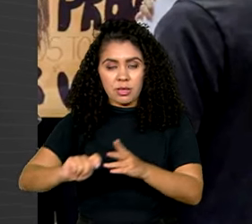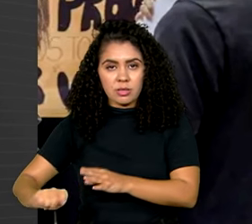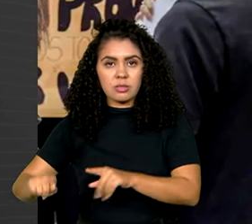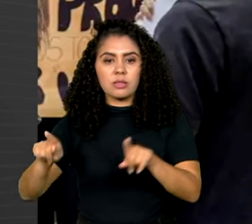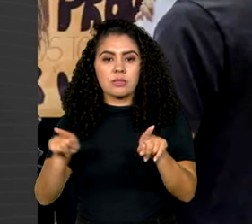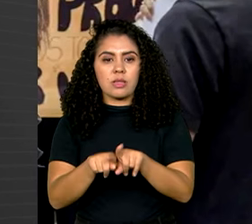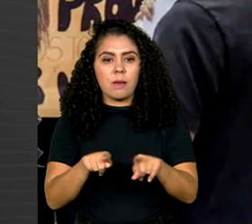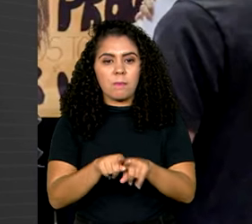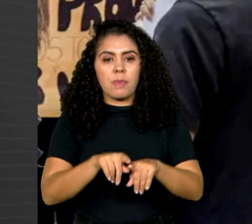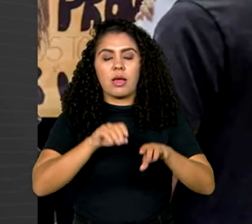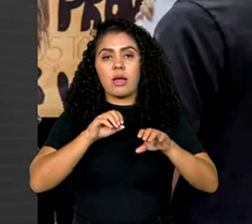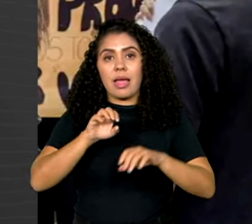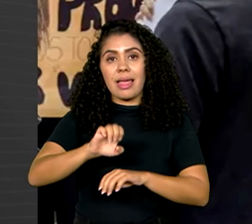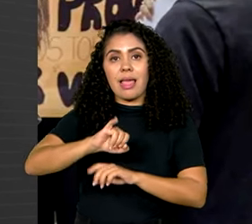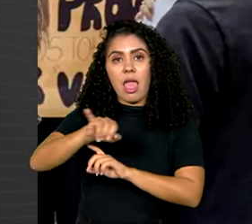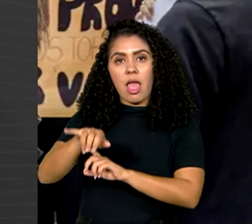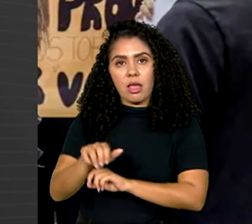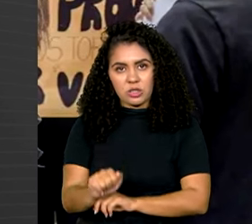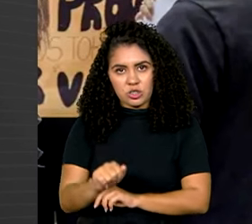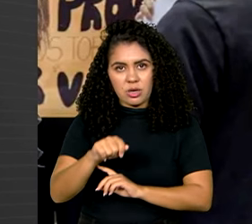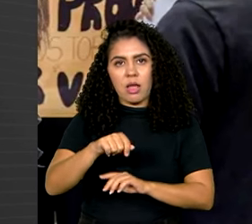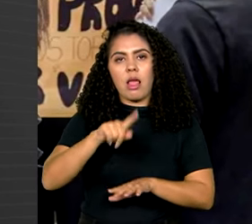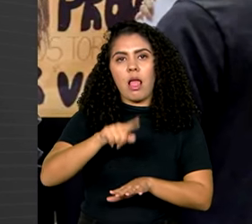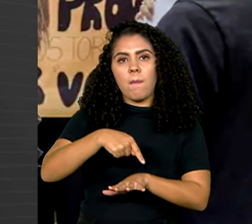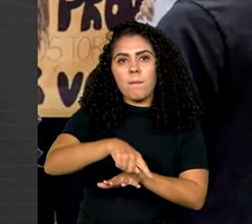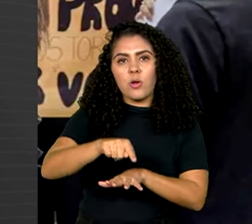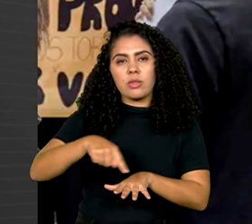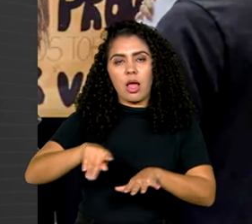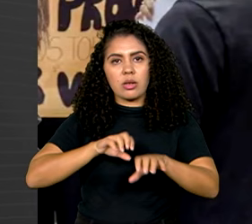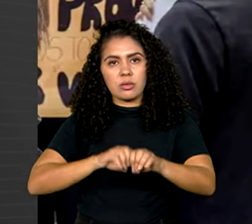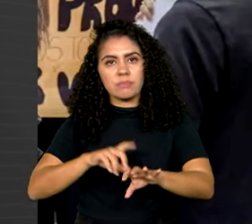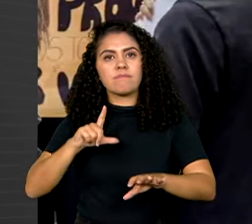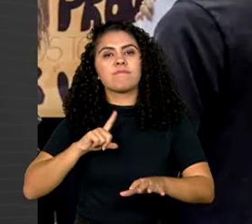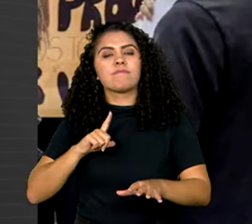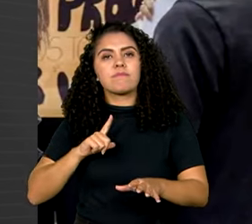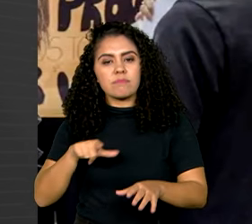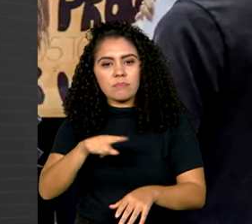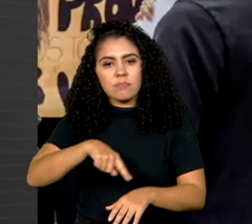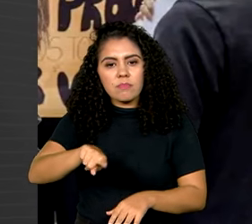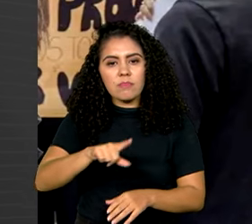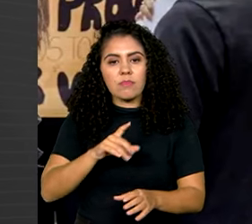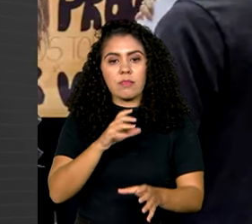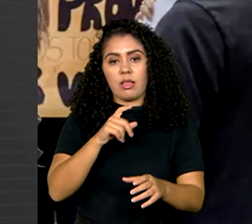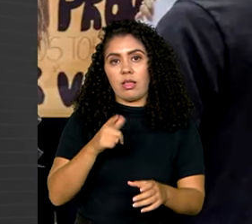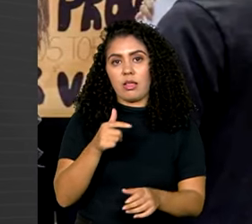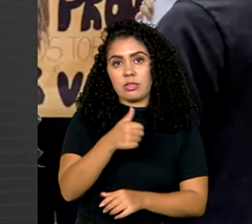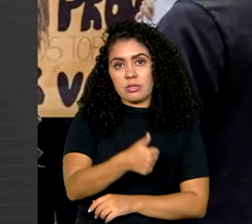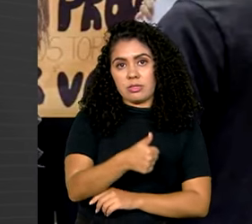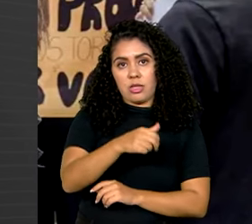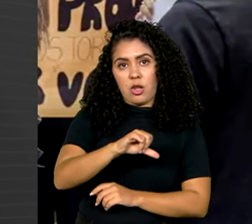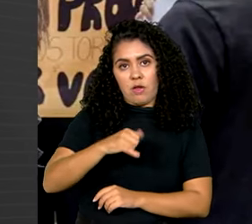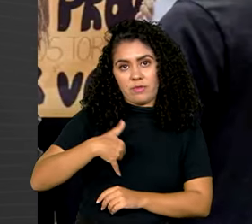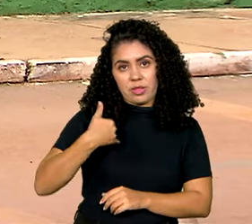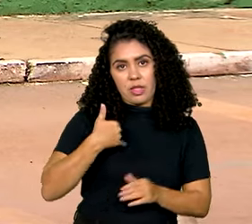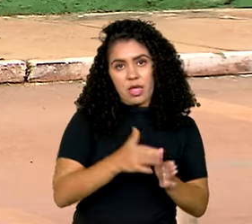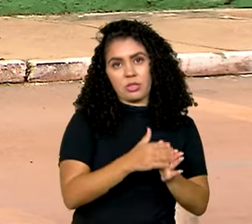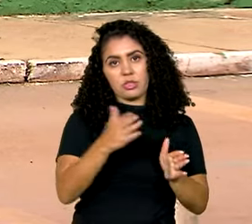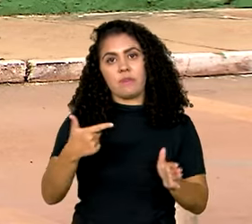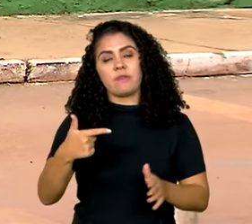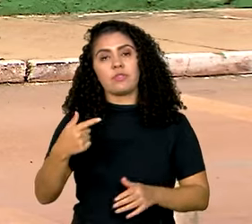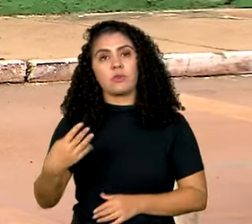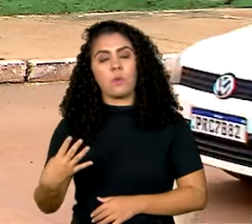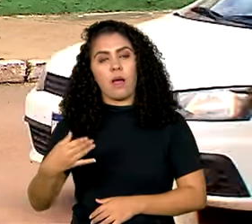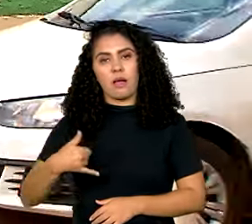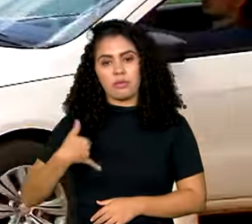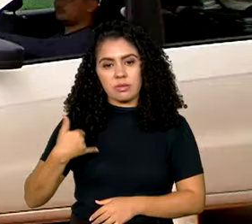educação de jovens e adultos, EJA vão receber o incentivo estudantes de 19 a 24 anos. Para ter